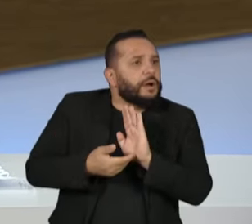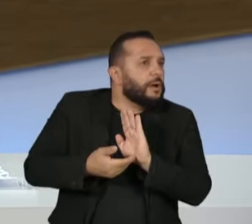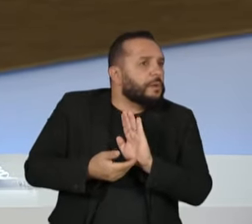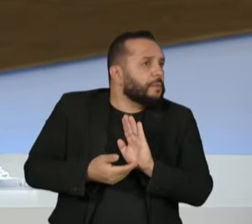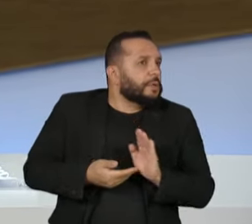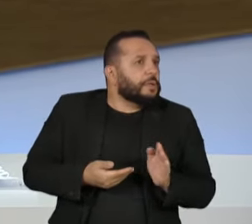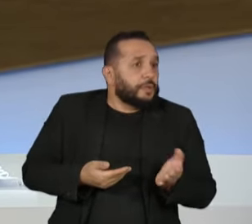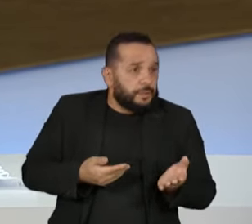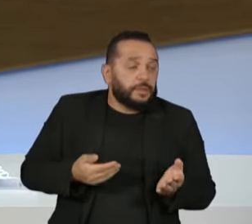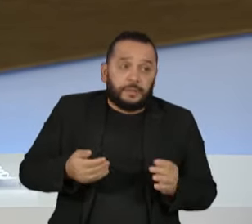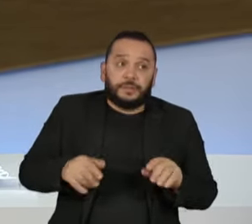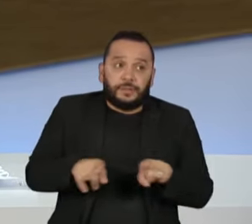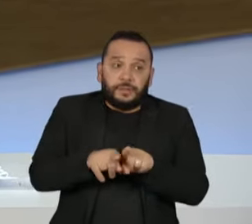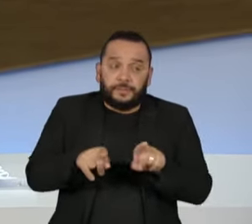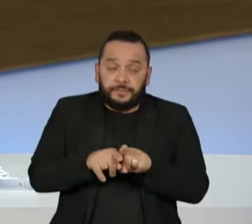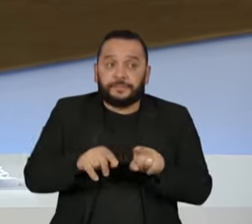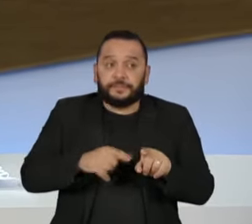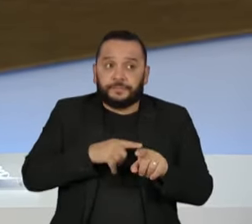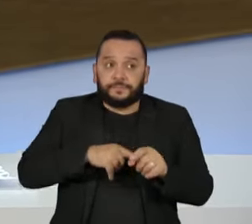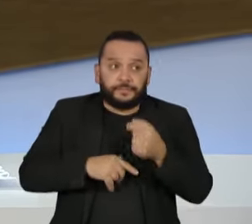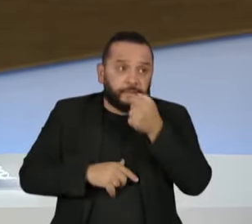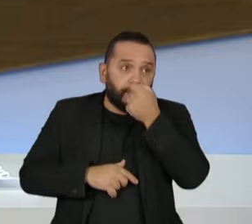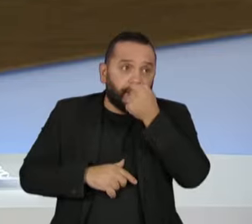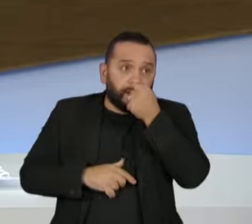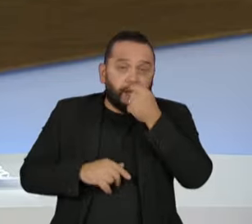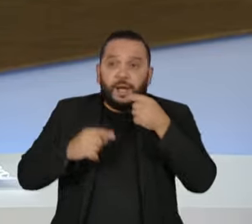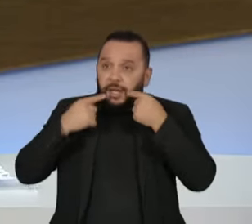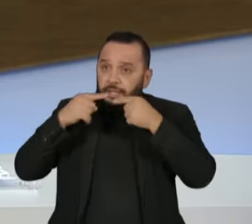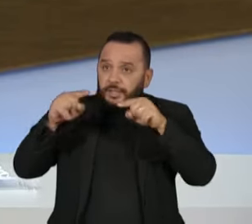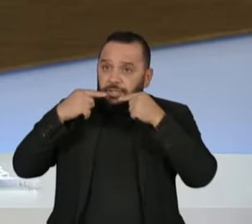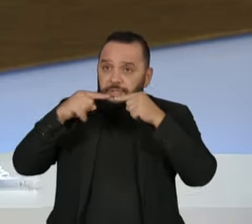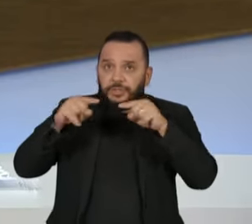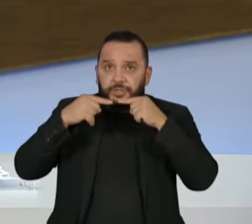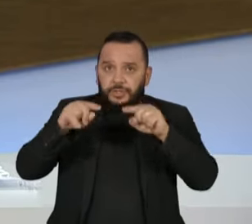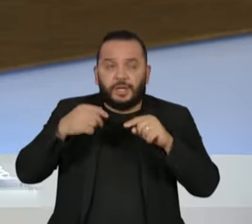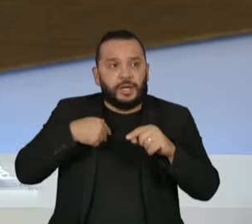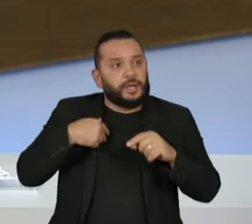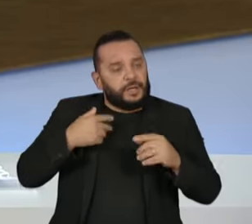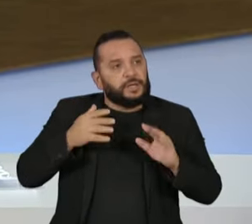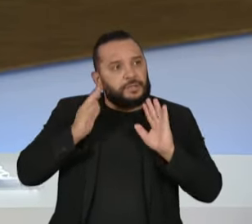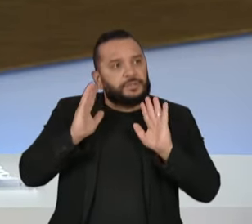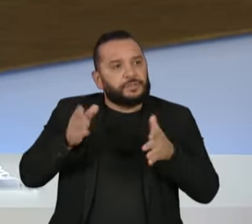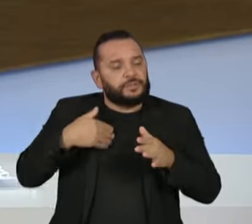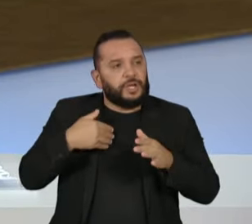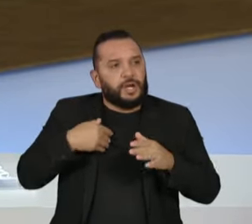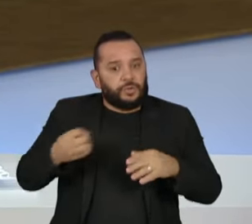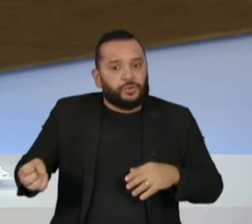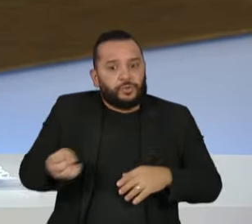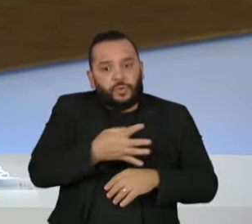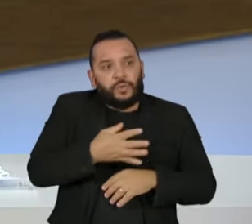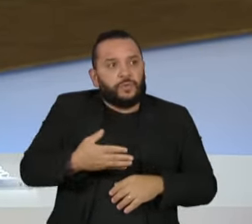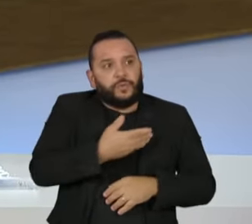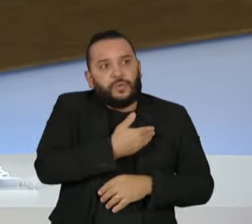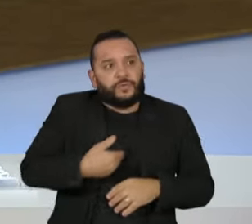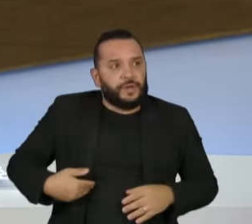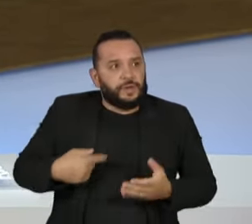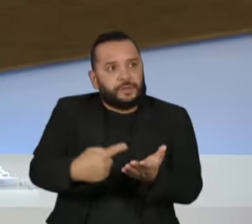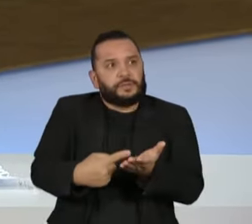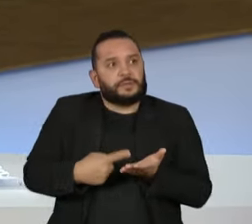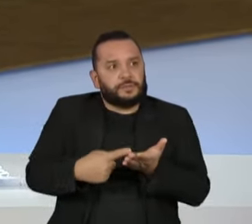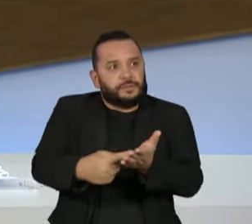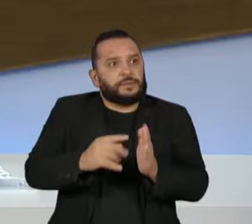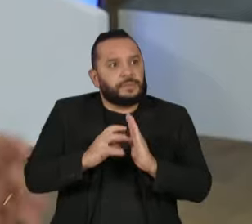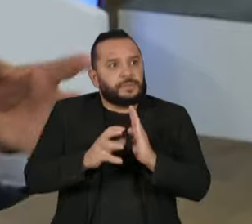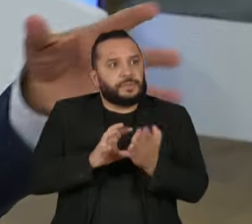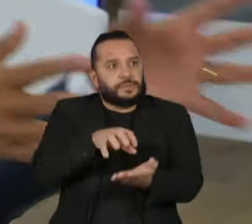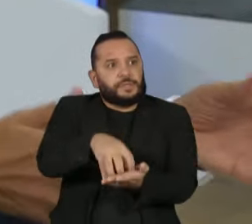senhor responde às críticas do senador Renan Calheiros, que está reclamando muito dessa negociação do governo, do novo governo, com o Centrão, especialmente